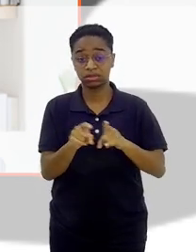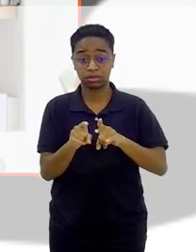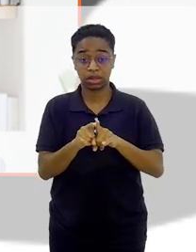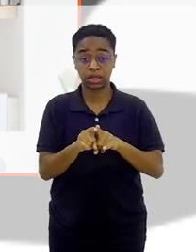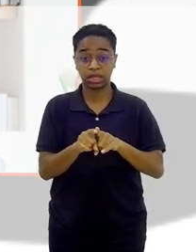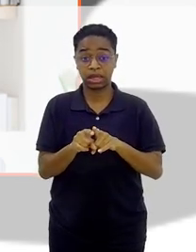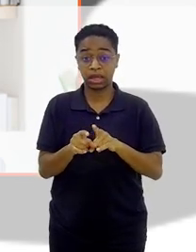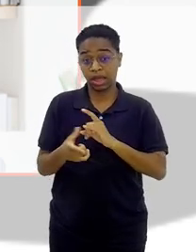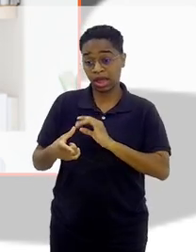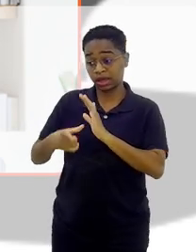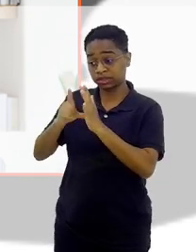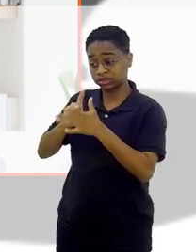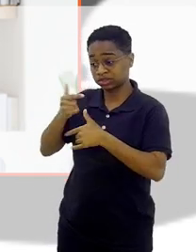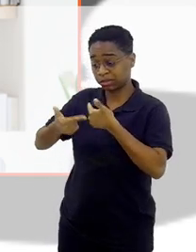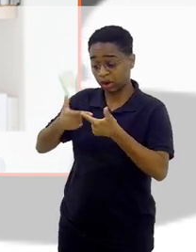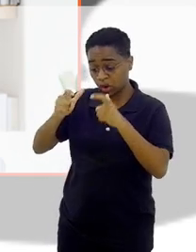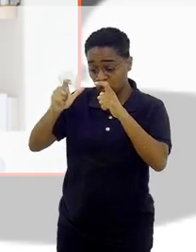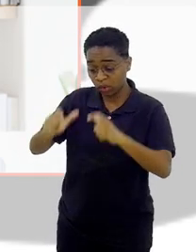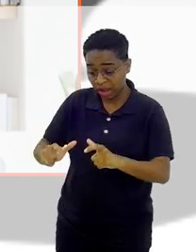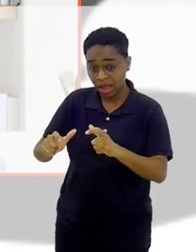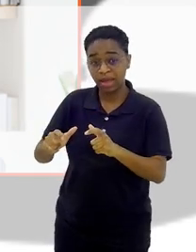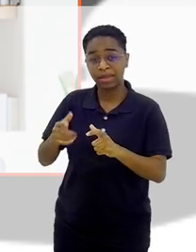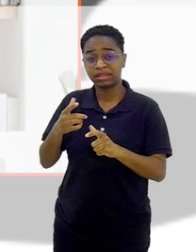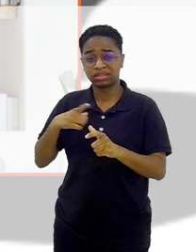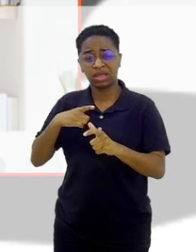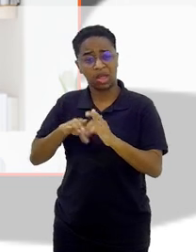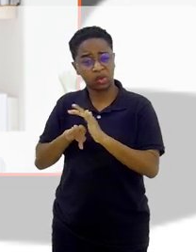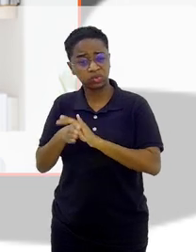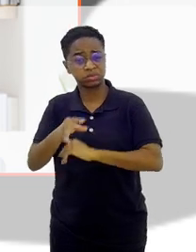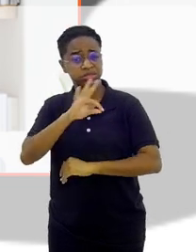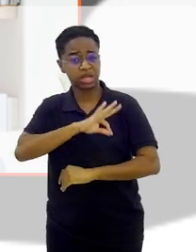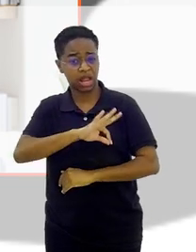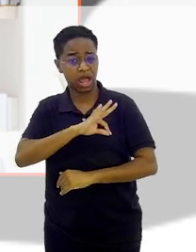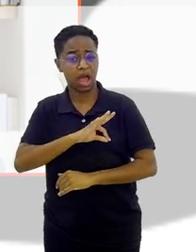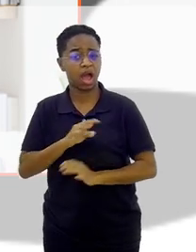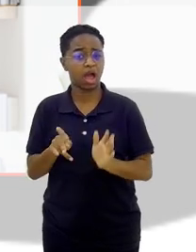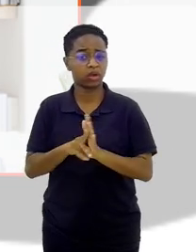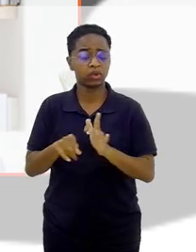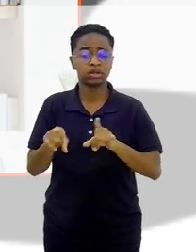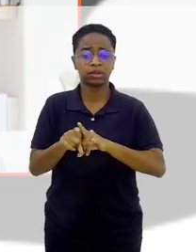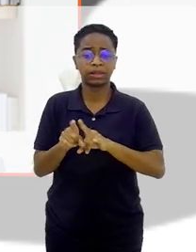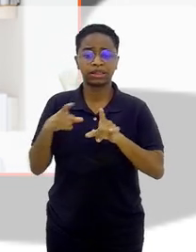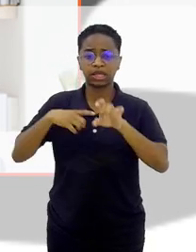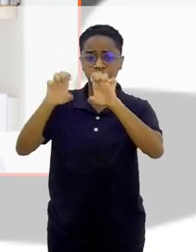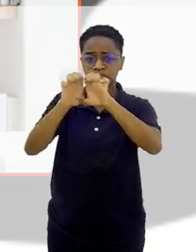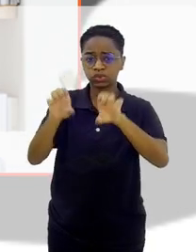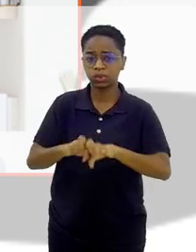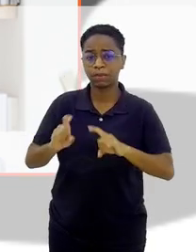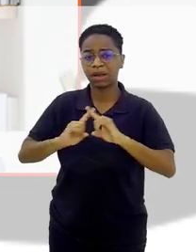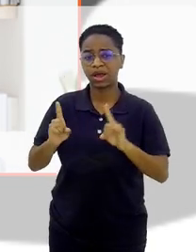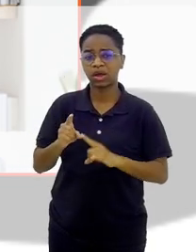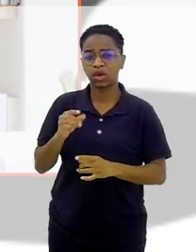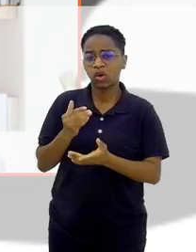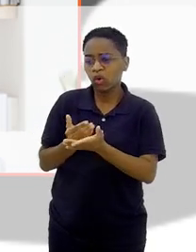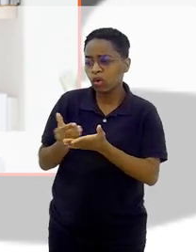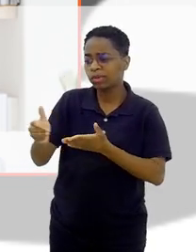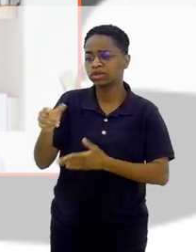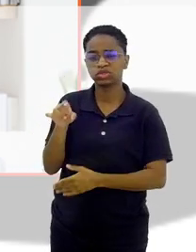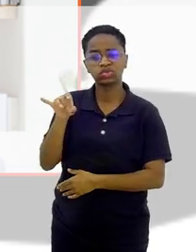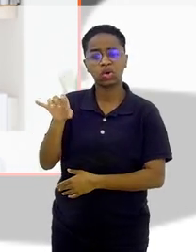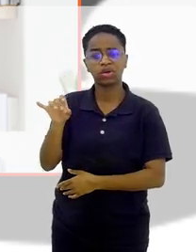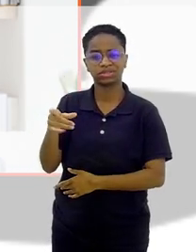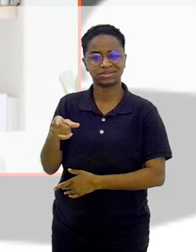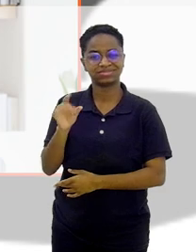redação, onde você está acostumada, até ali o seu salário, ter toda uma estrutura. E você começar, como se fala, da capo,